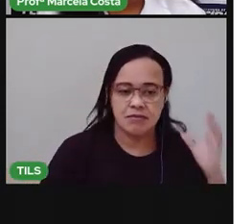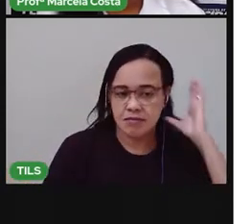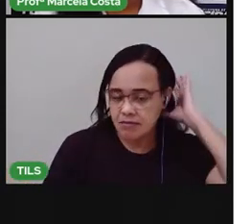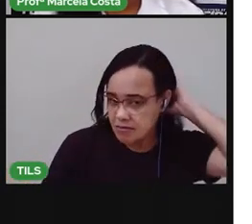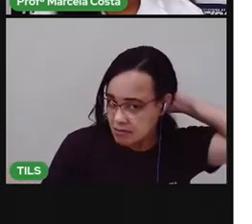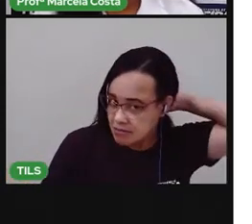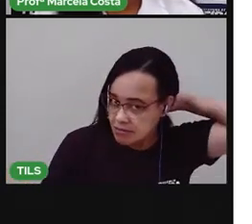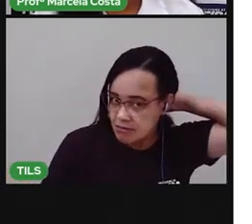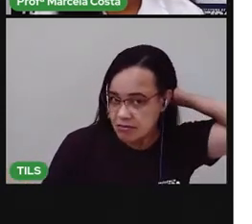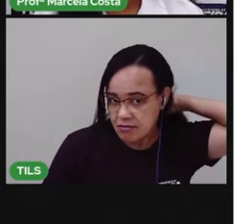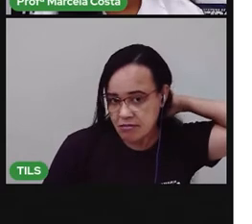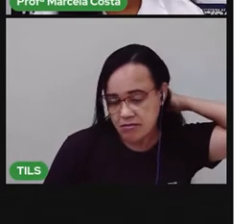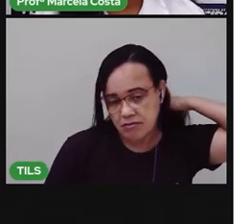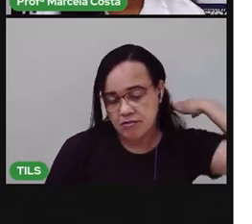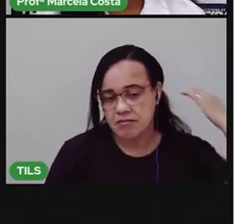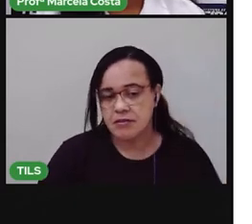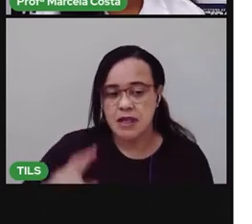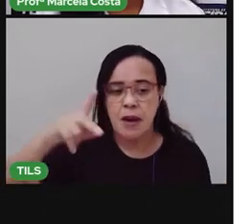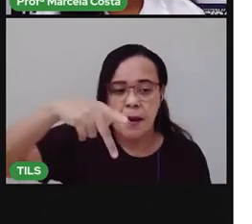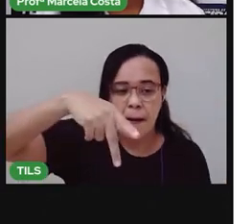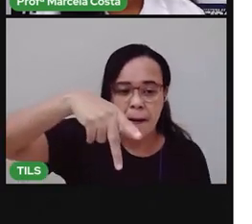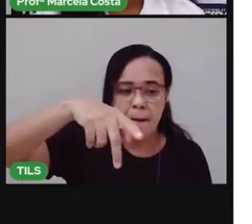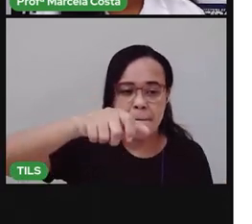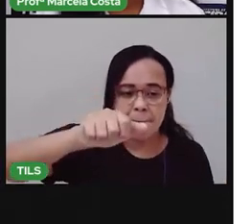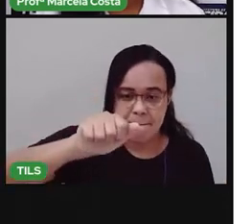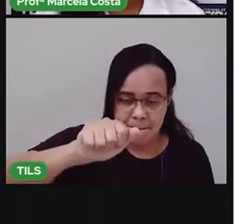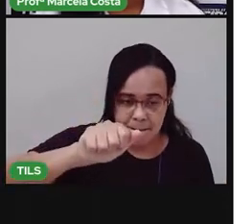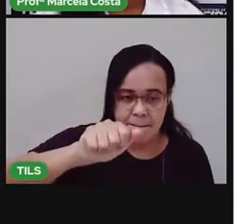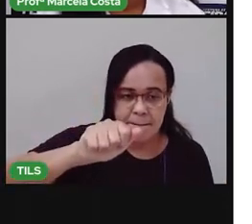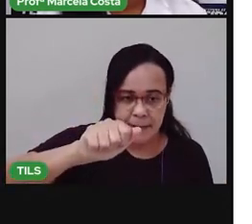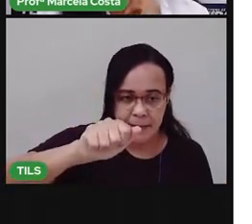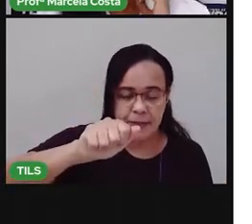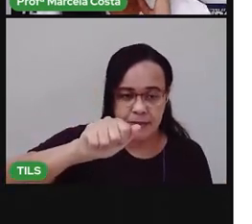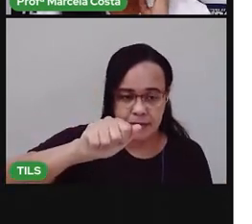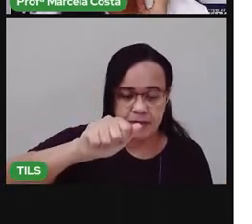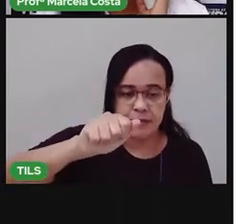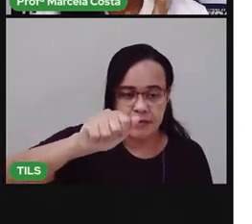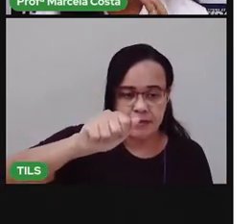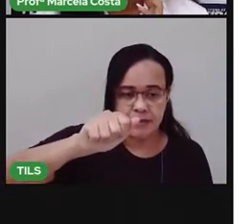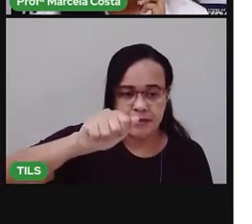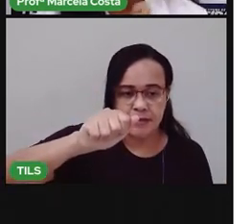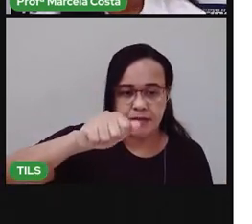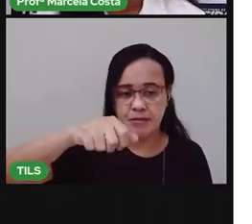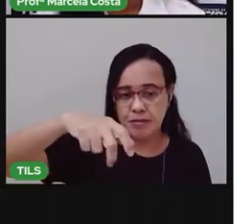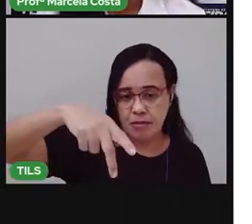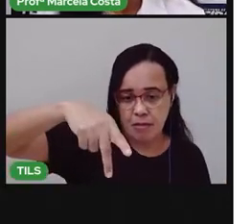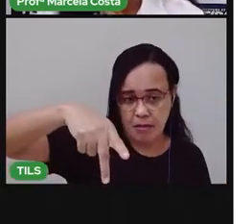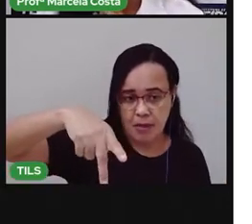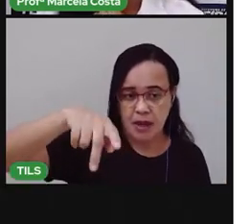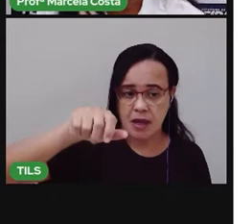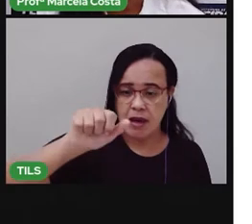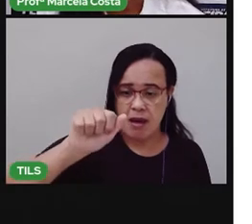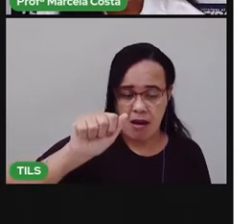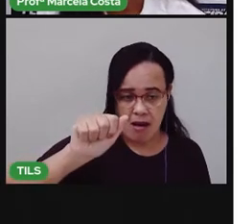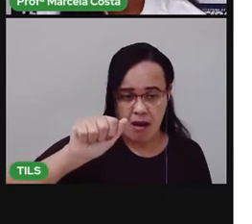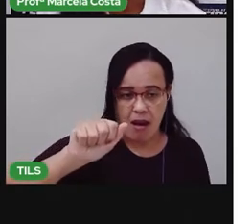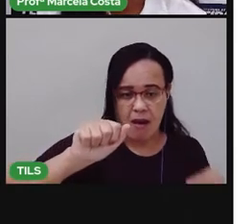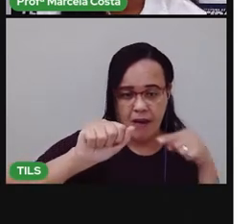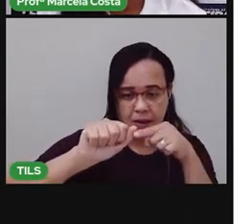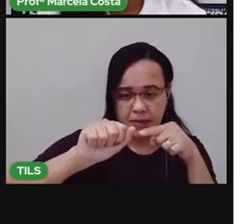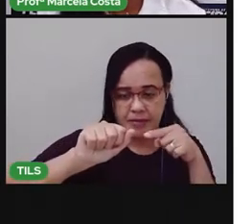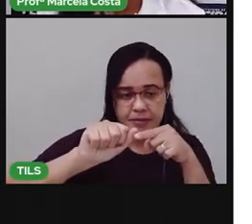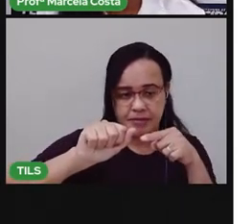Você ouve o som do pá inicialmente, né? Então você escuta o á com força, o som da vogal á.